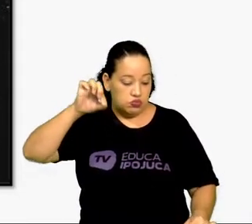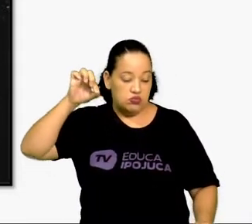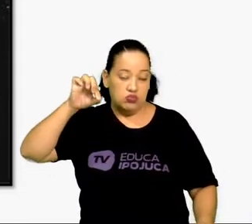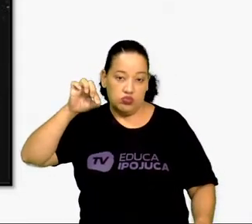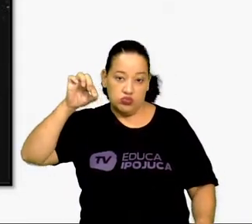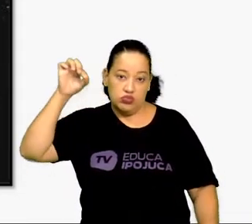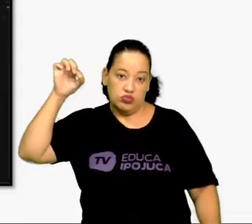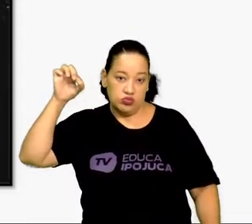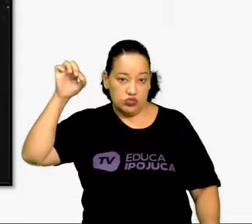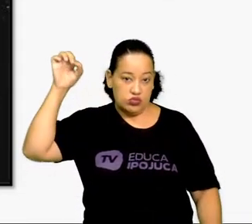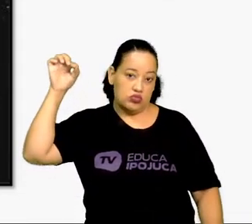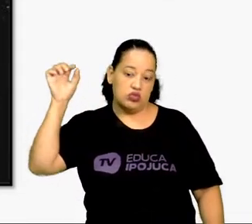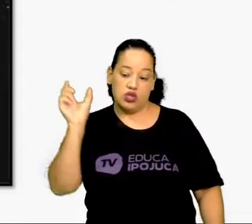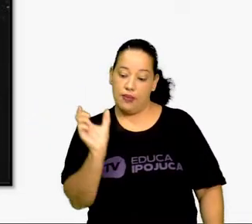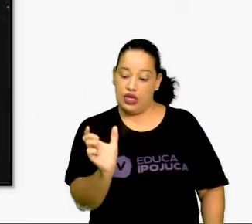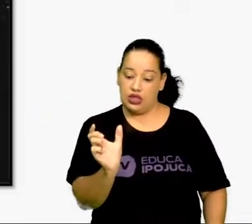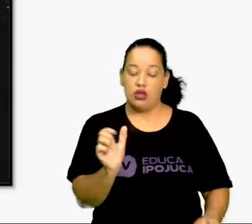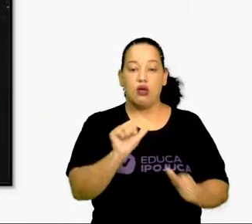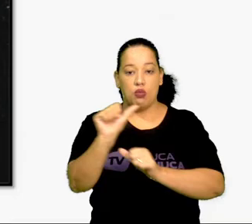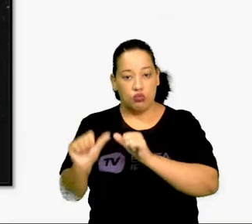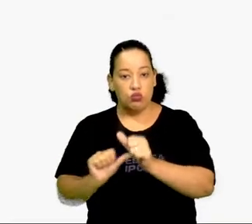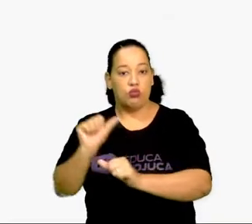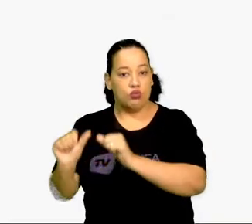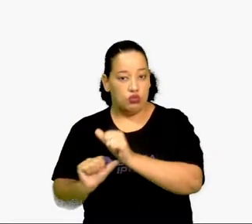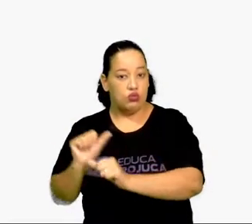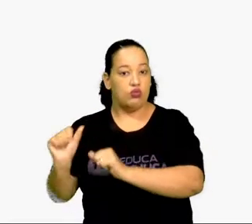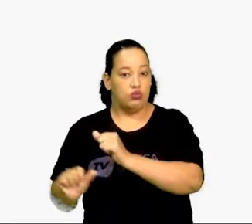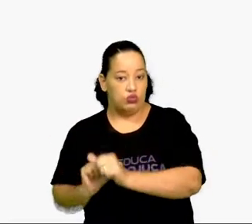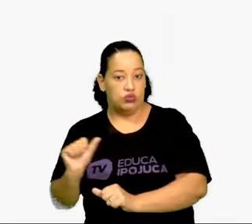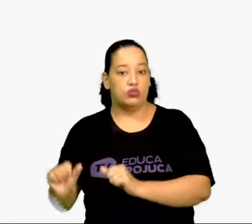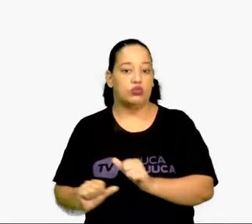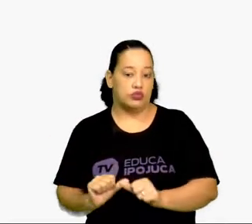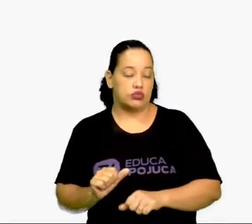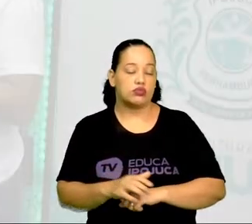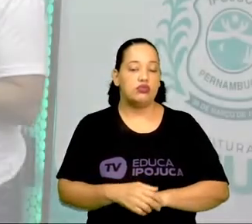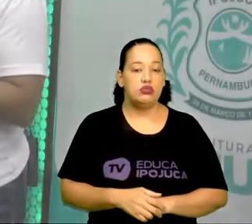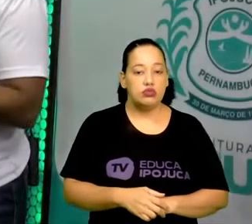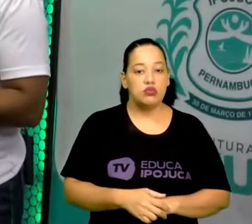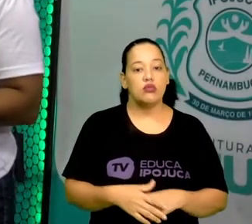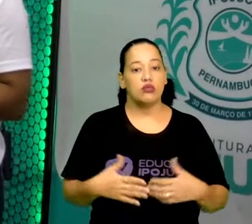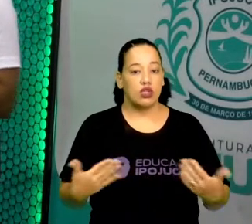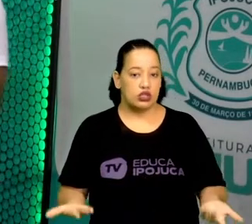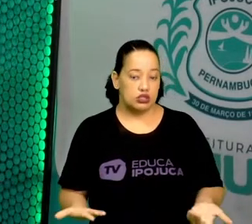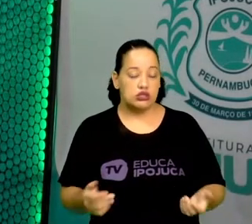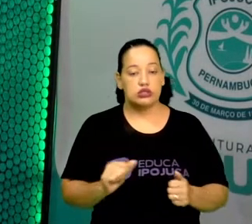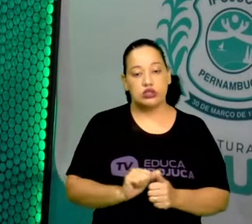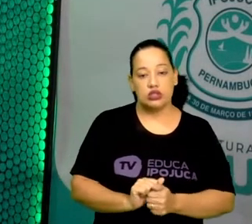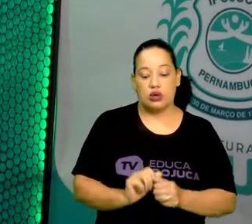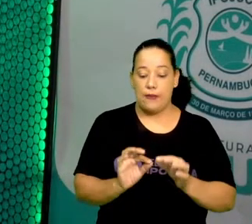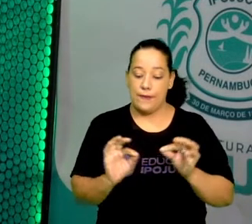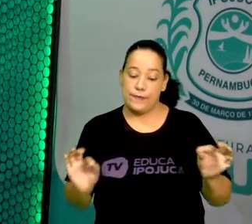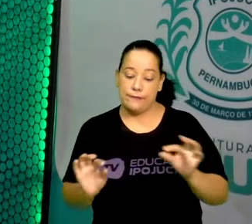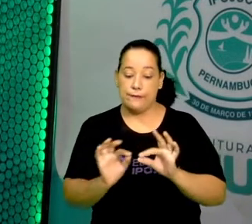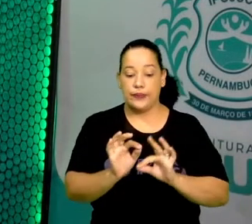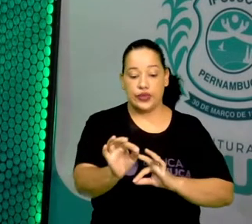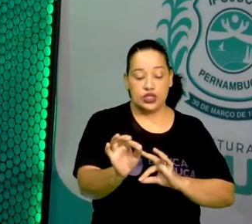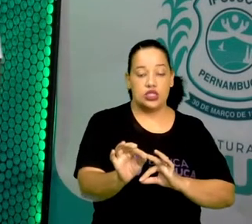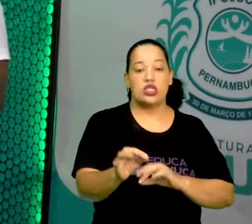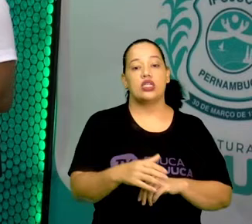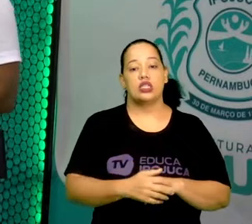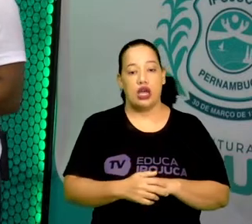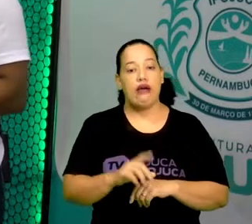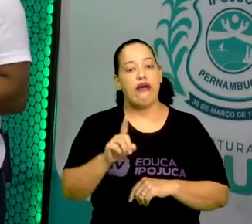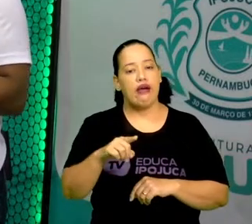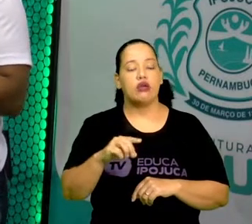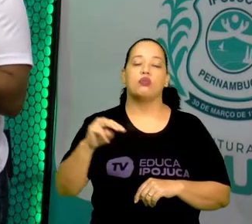medida também foram mudando. Ok? Então, unidade de medida, nós usamos aqui, é